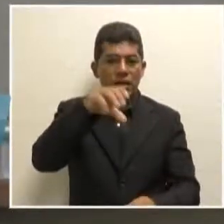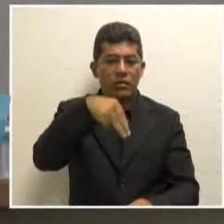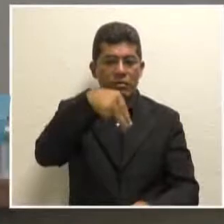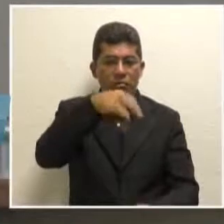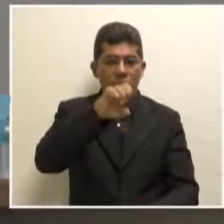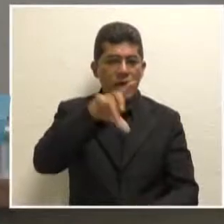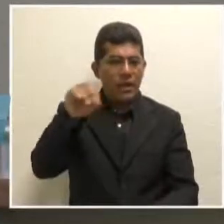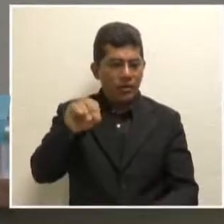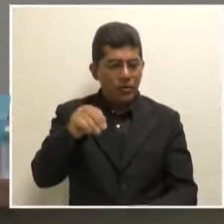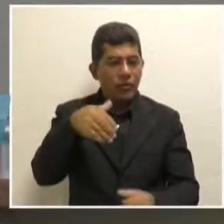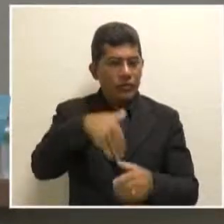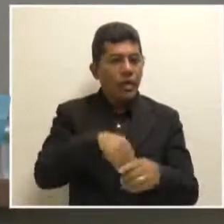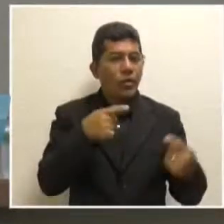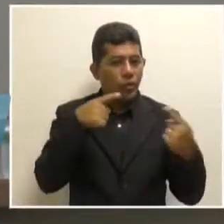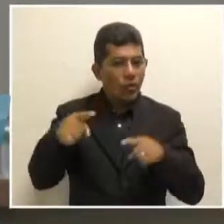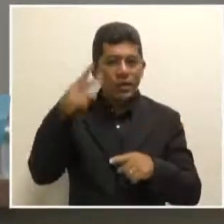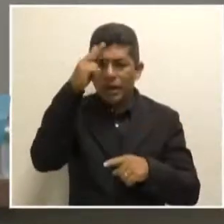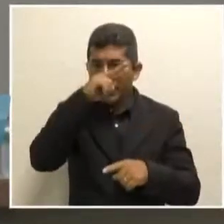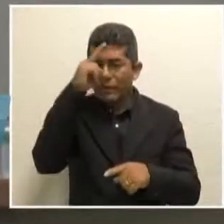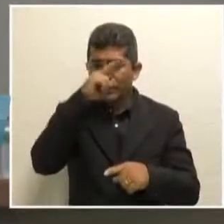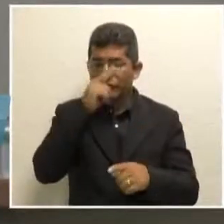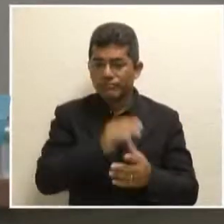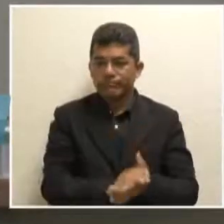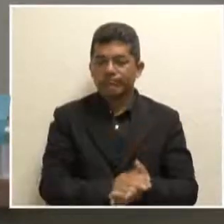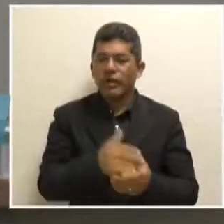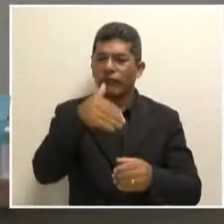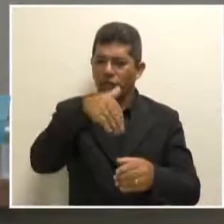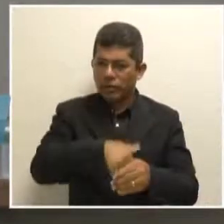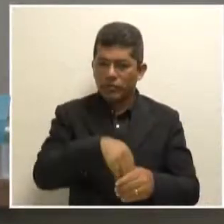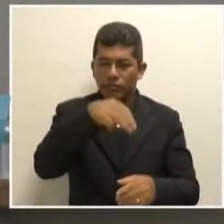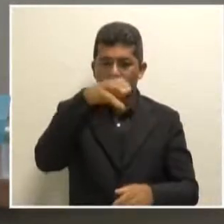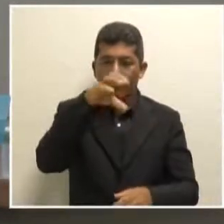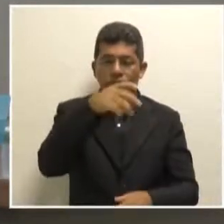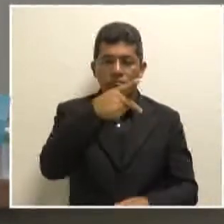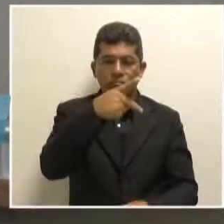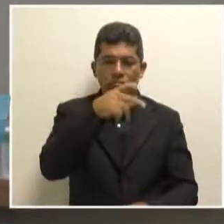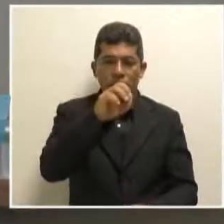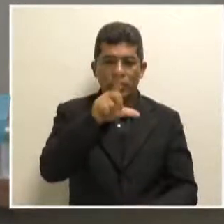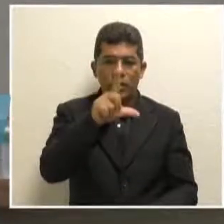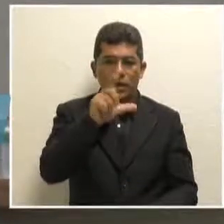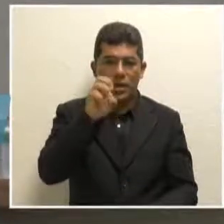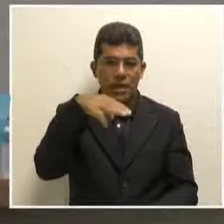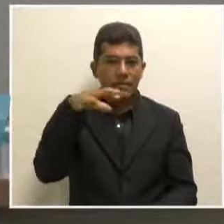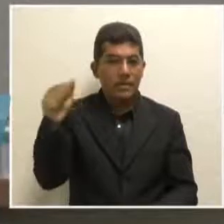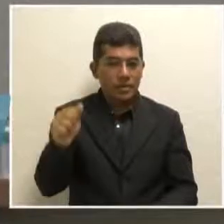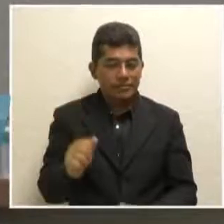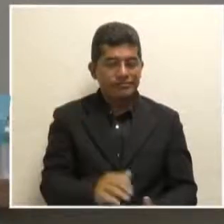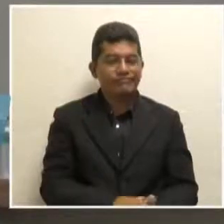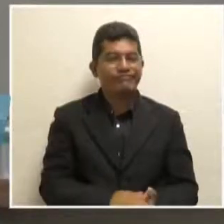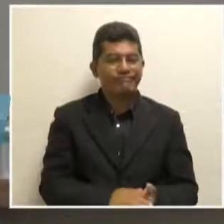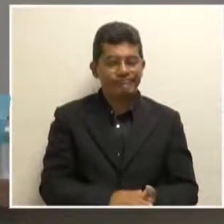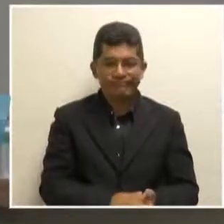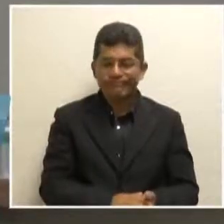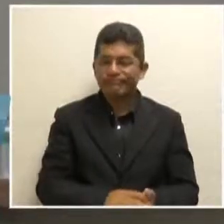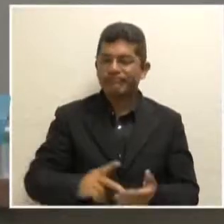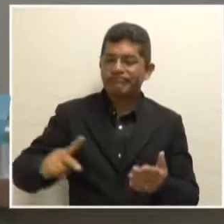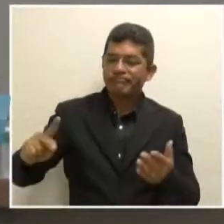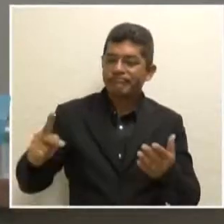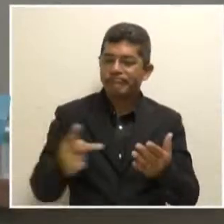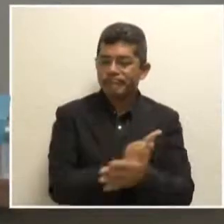vários colegas e votei contra. Uma votação polêmica, e que eu digo, uma pedalada fiscal,